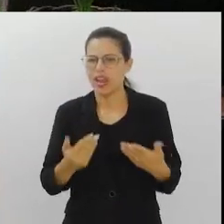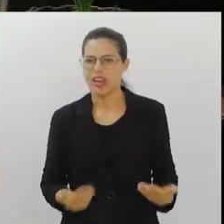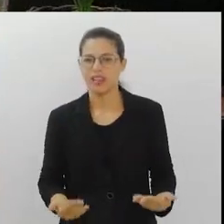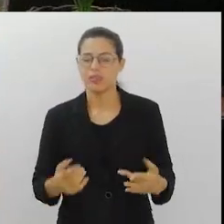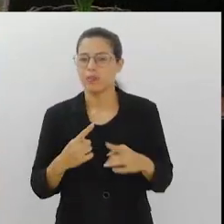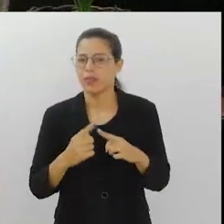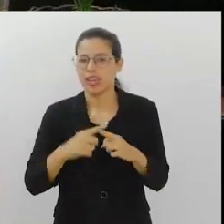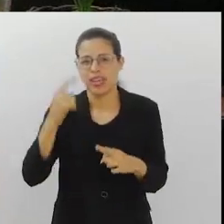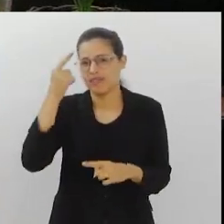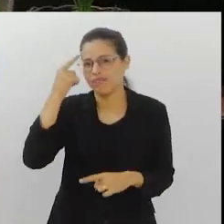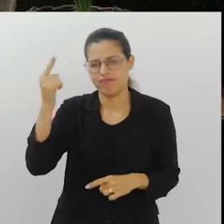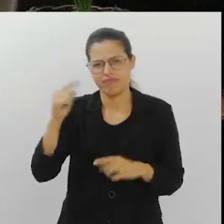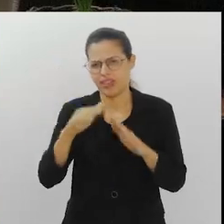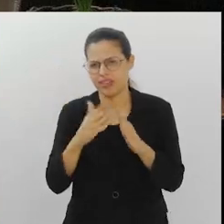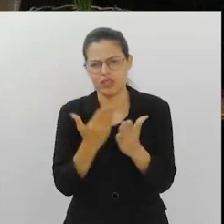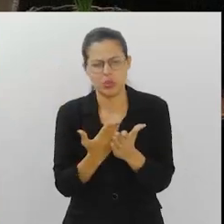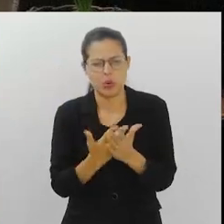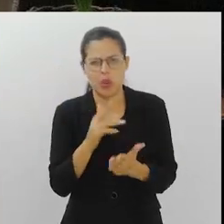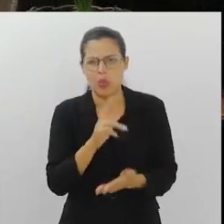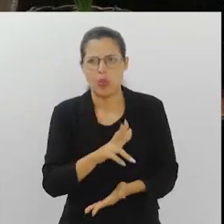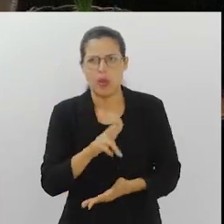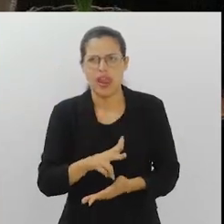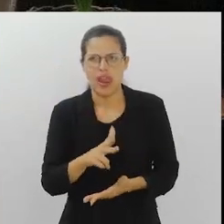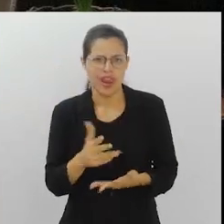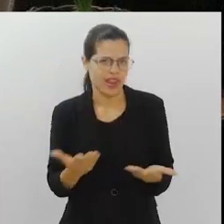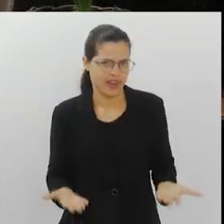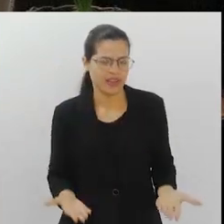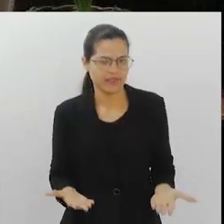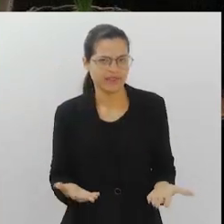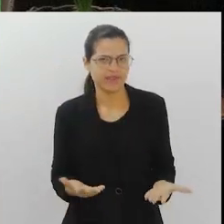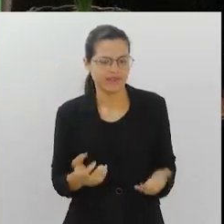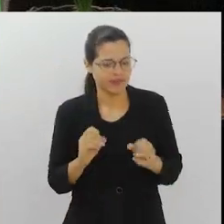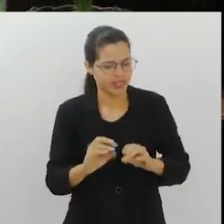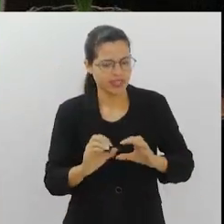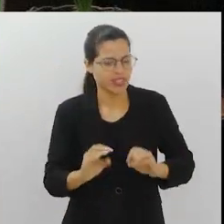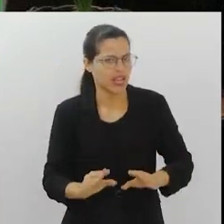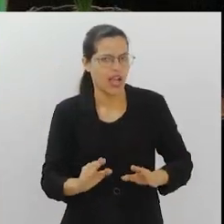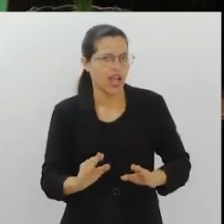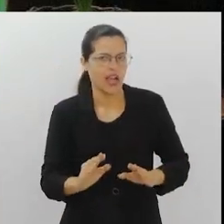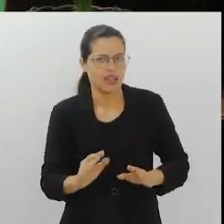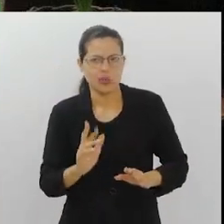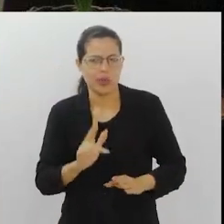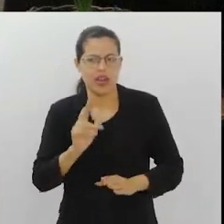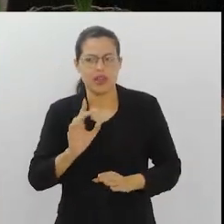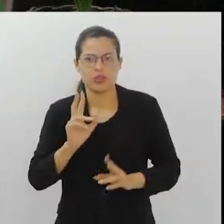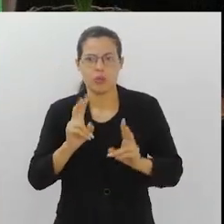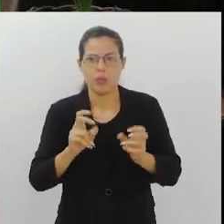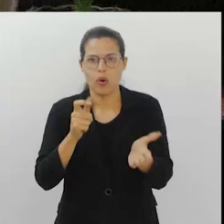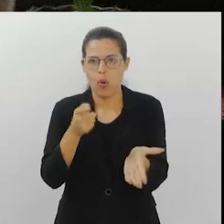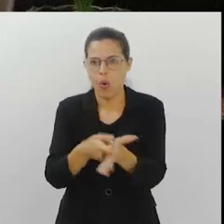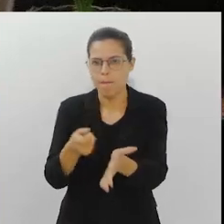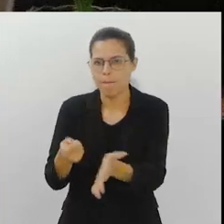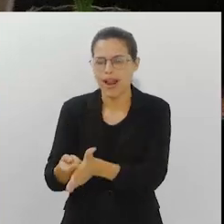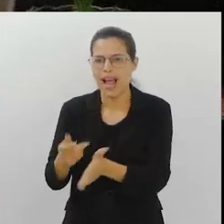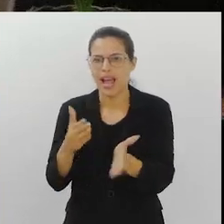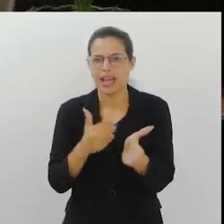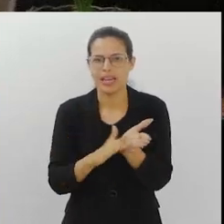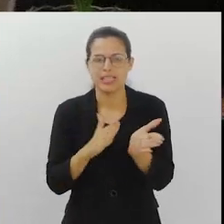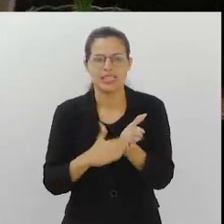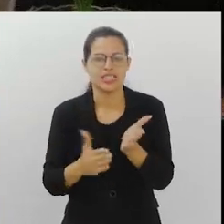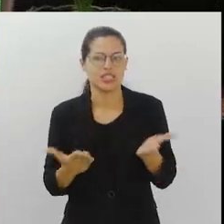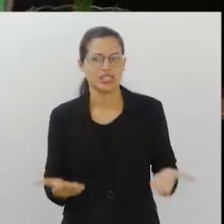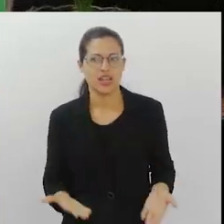ideia não é essa da escola. o valor que se quer passar não é esse do consumo, do que é melhor do que o